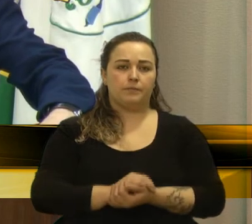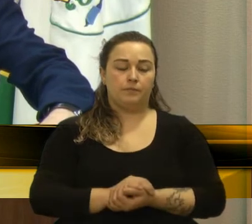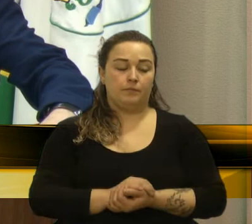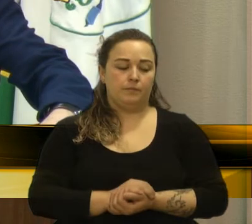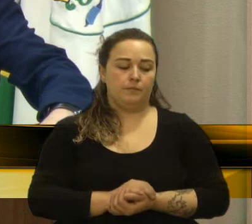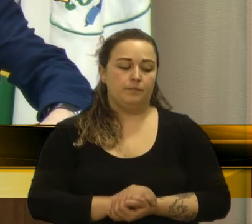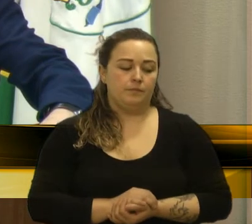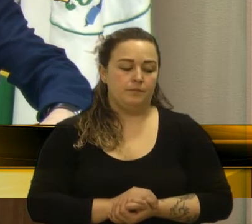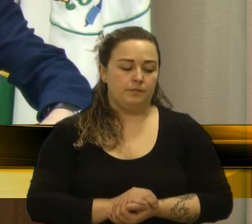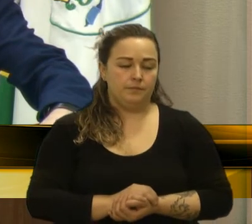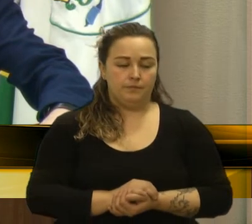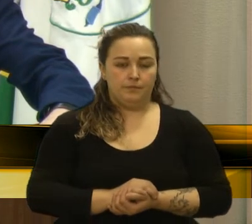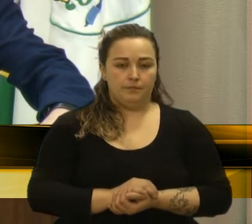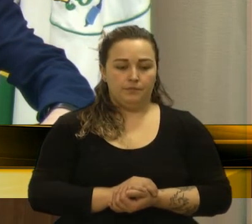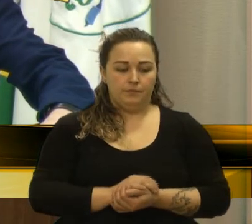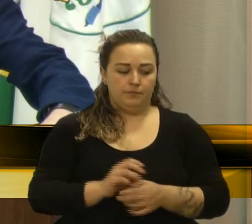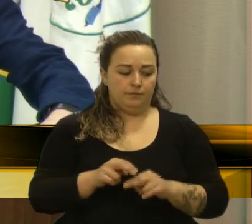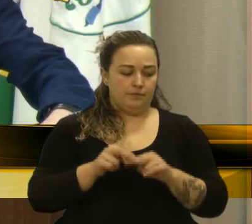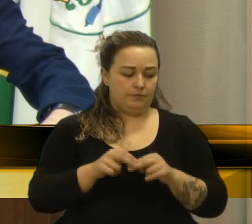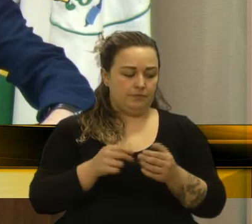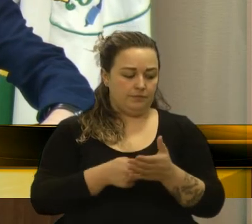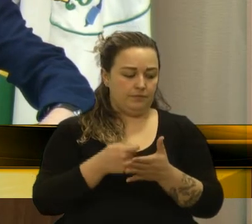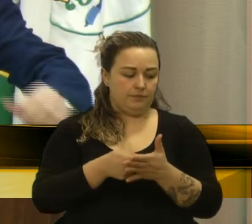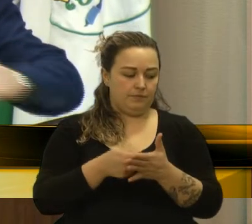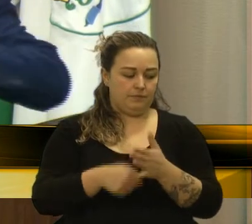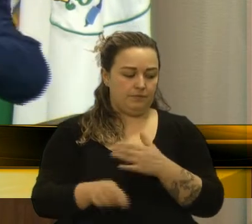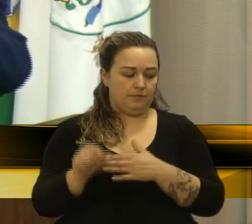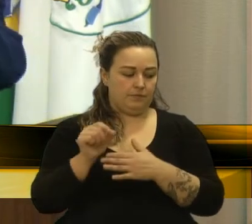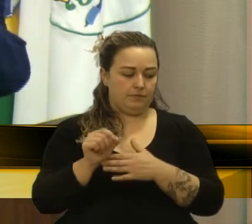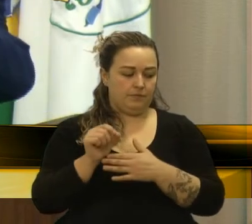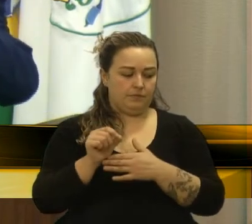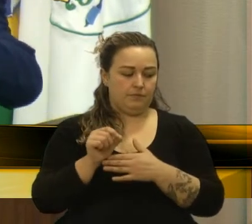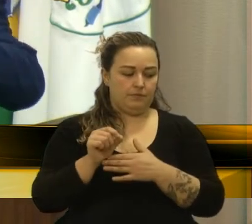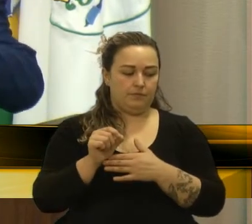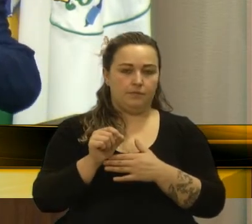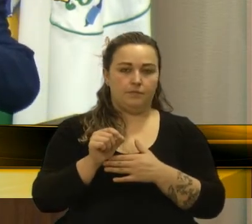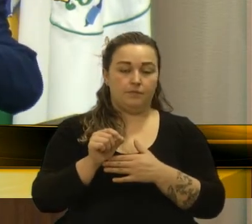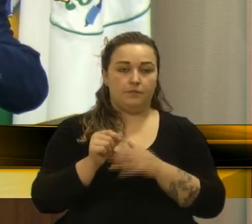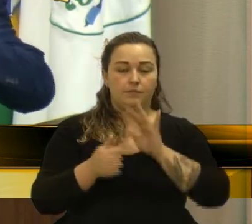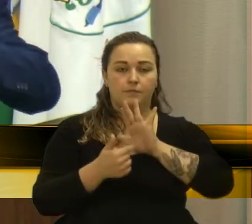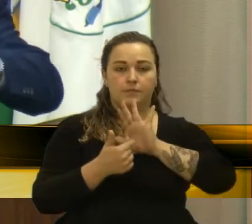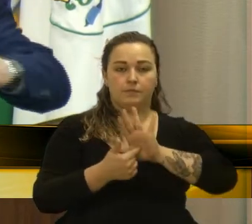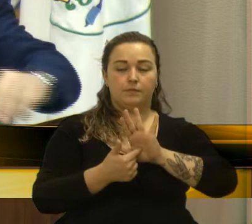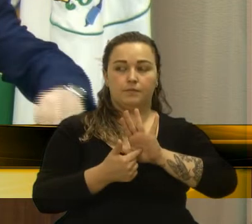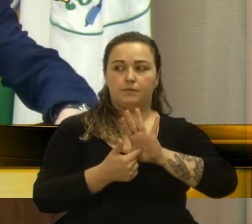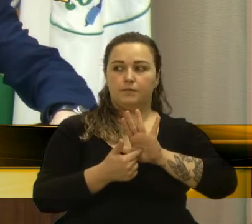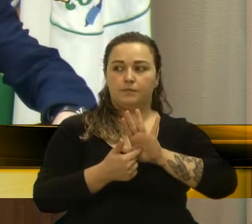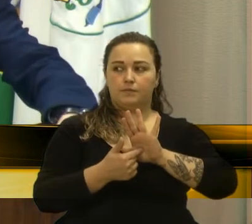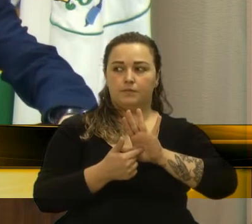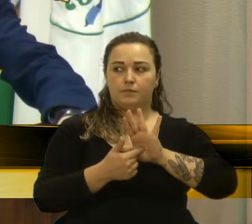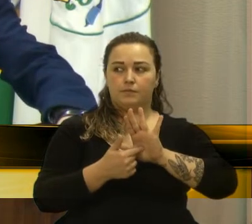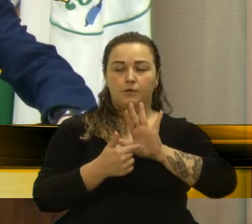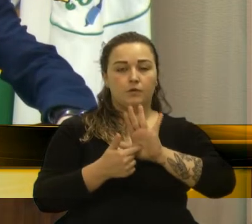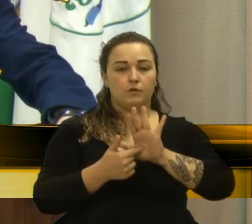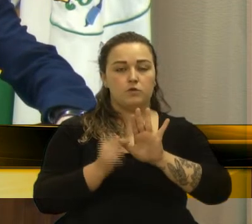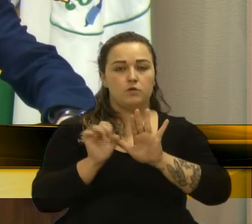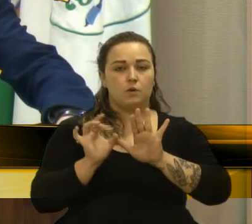executou. Isso aqui a gente trouxe apenas alguma